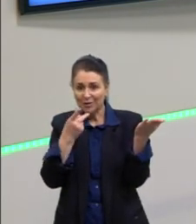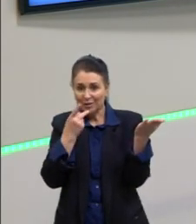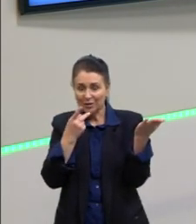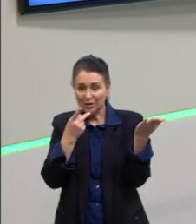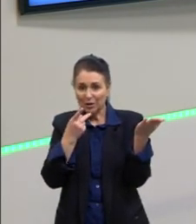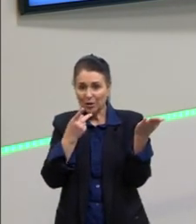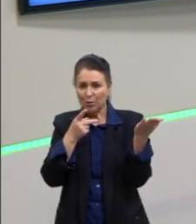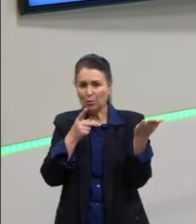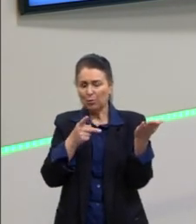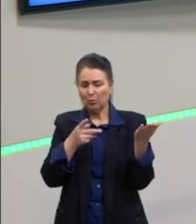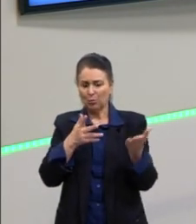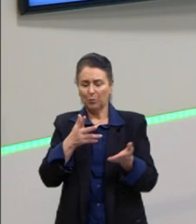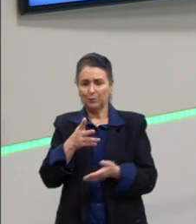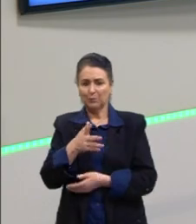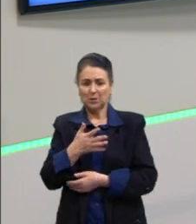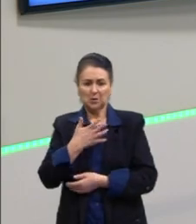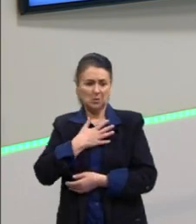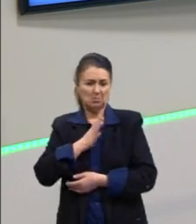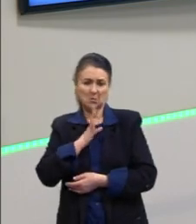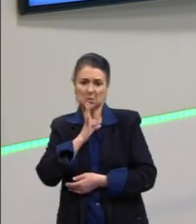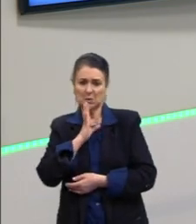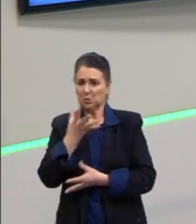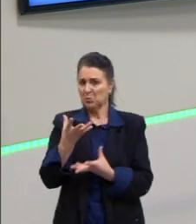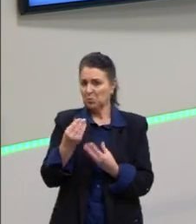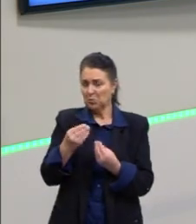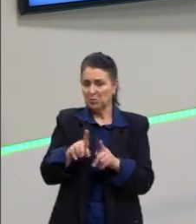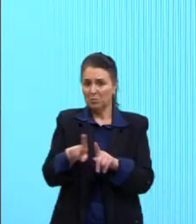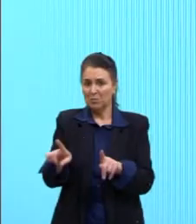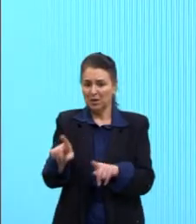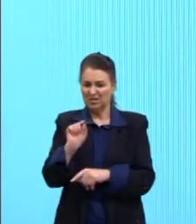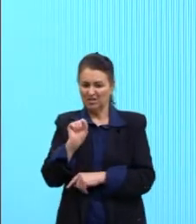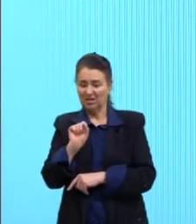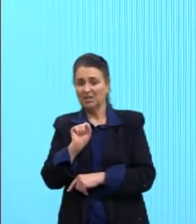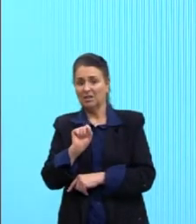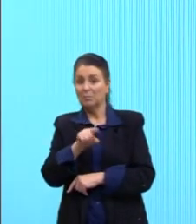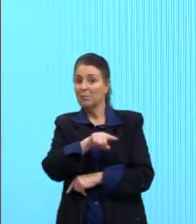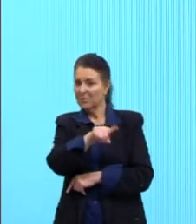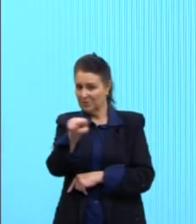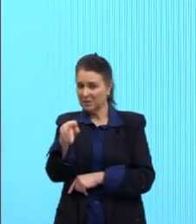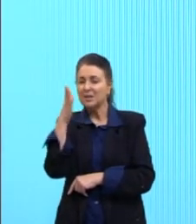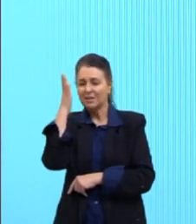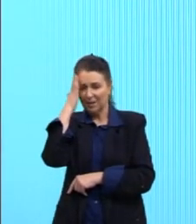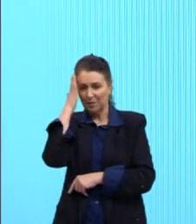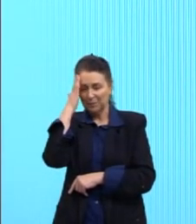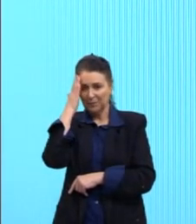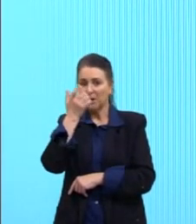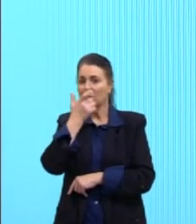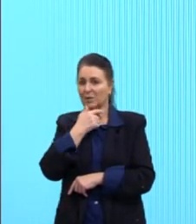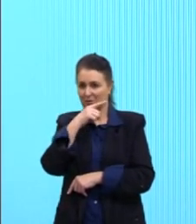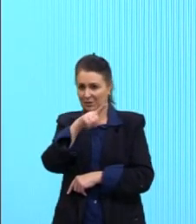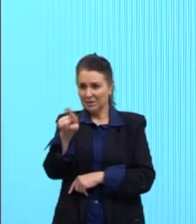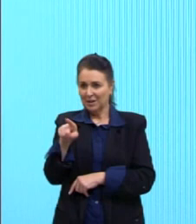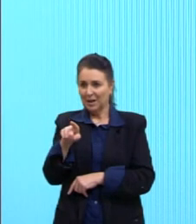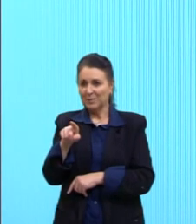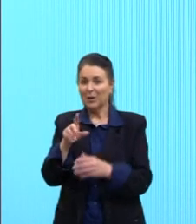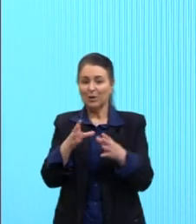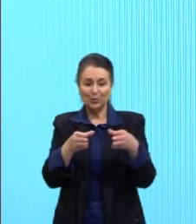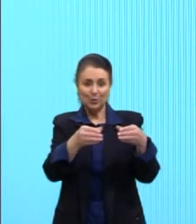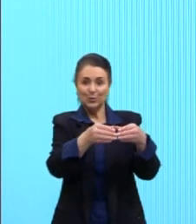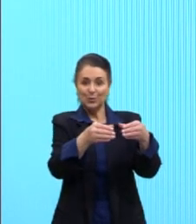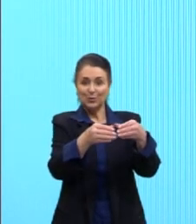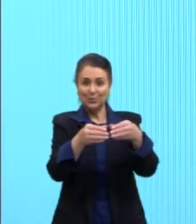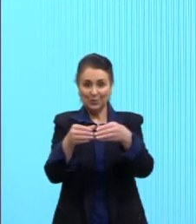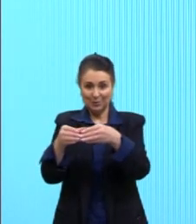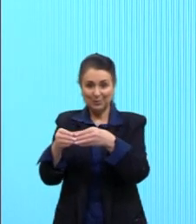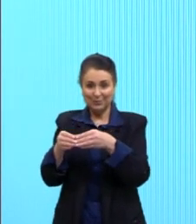particularmente não sei quem são, tá, pessoal? Mas vocês devem saber. Tenho quase certeza que vocês sabem quem são. Por causa desse K-pop.